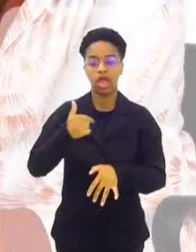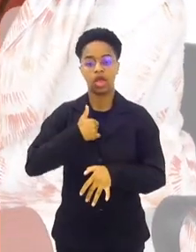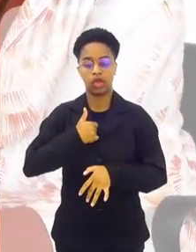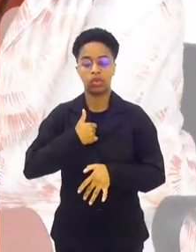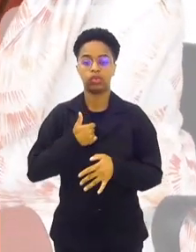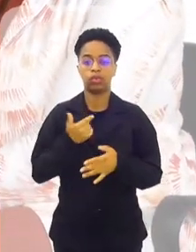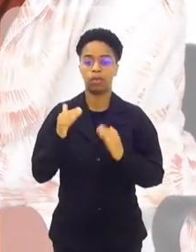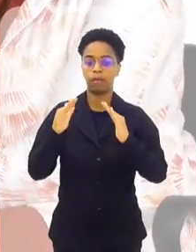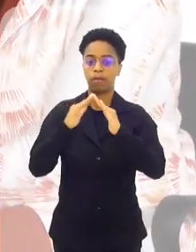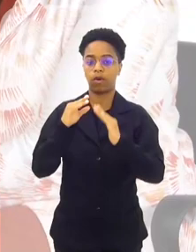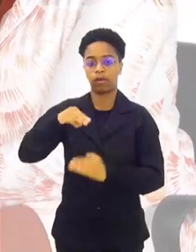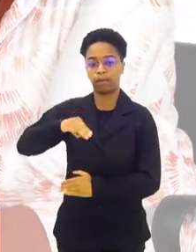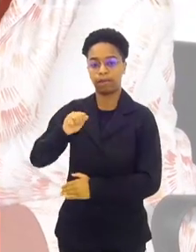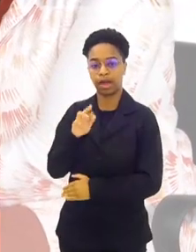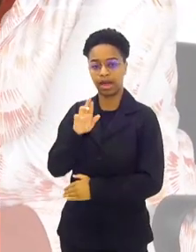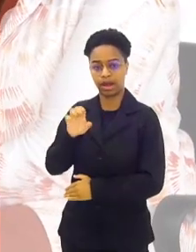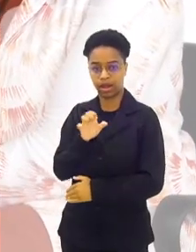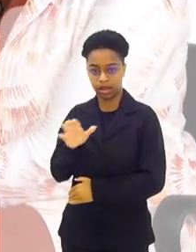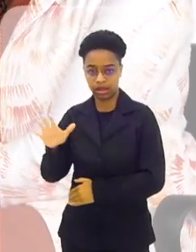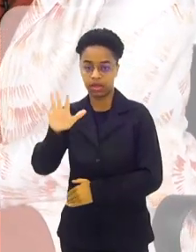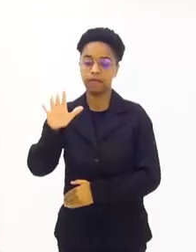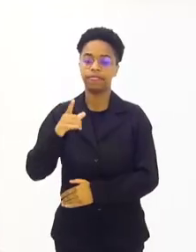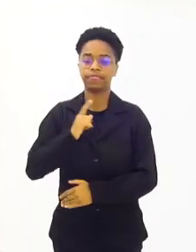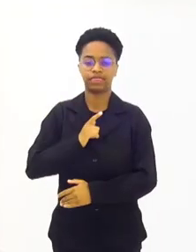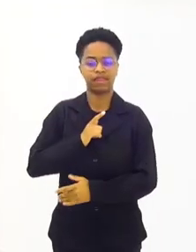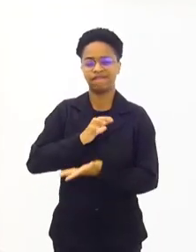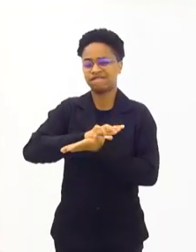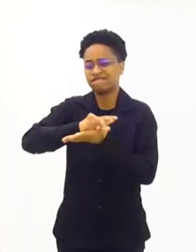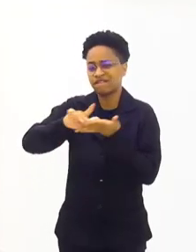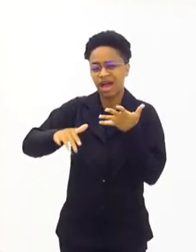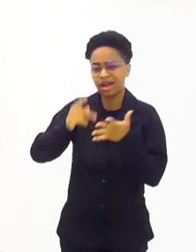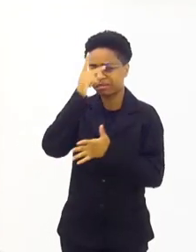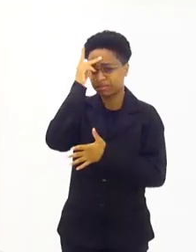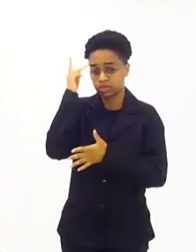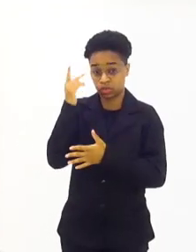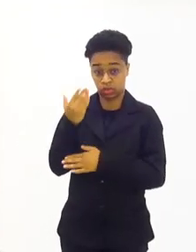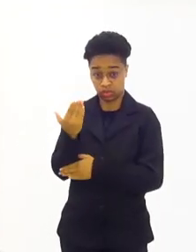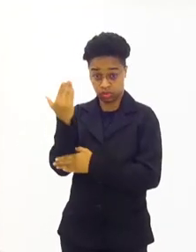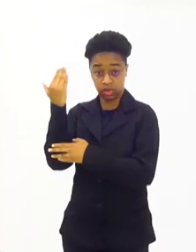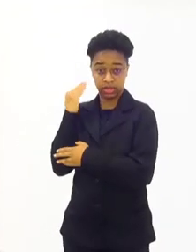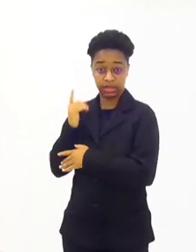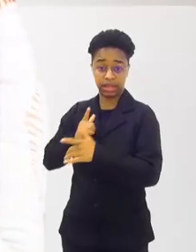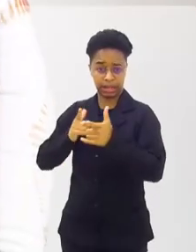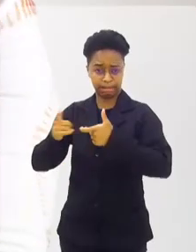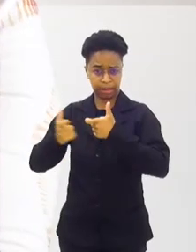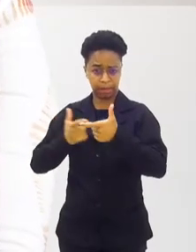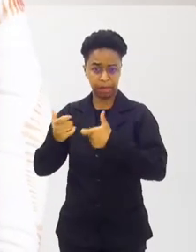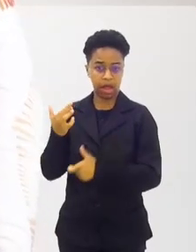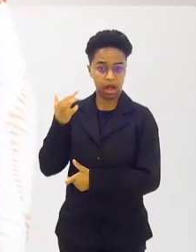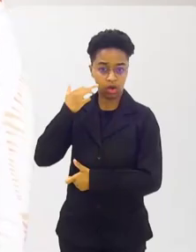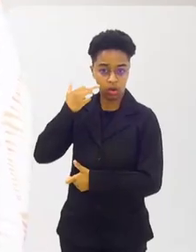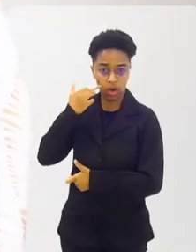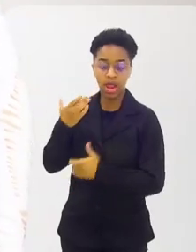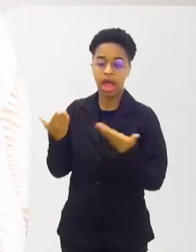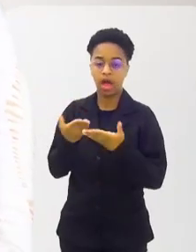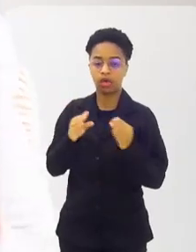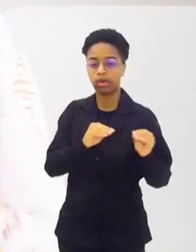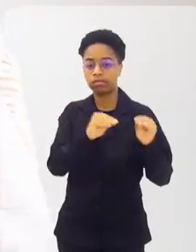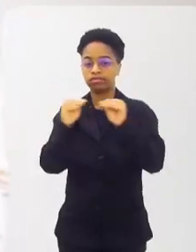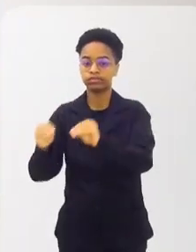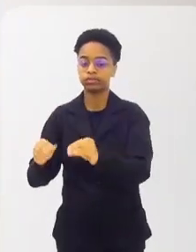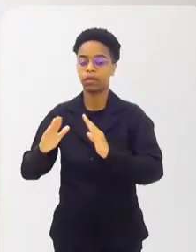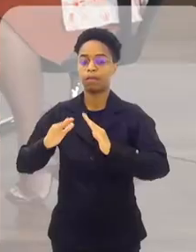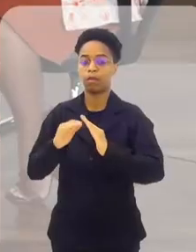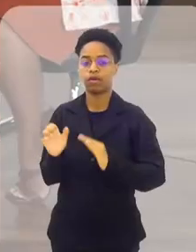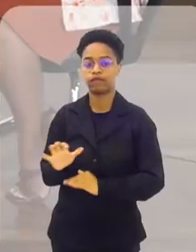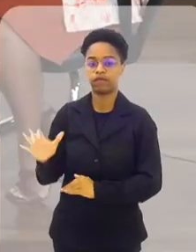nós temos recebido frequentemente refugiados que vieram lá atrás da Guerra Civil de Angola e